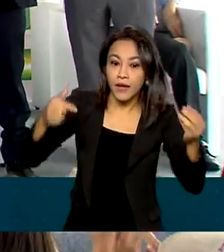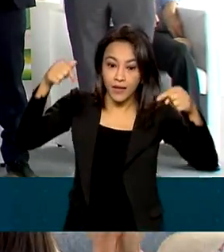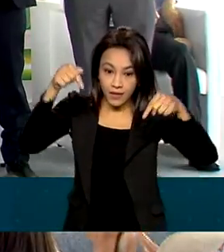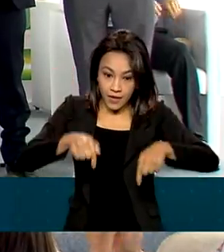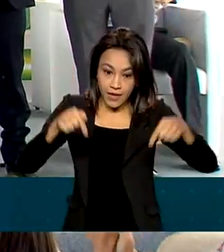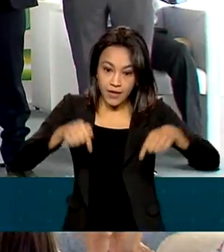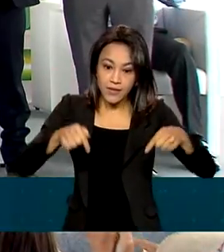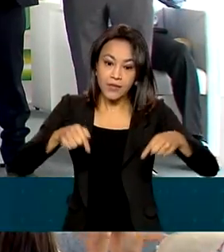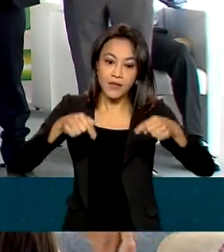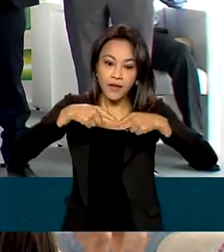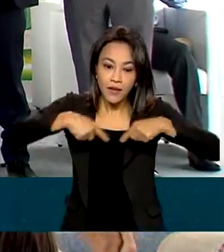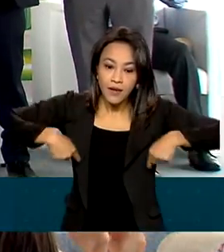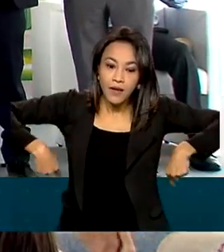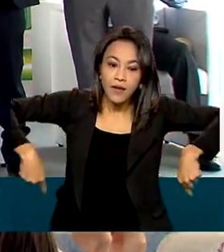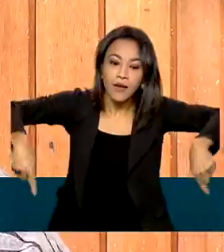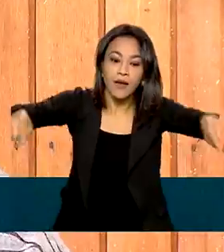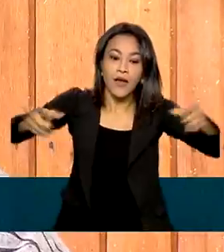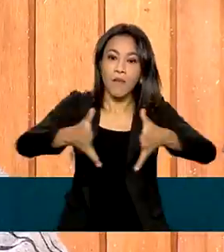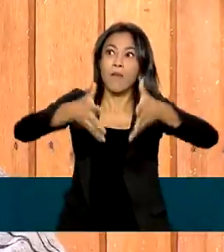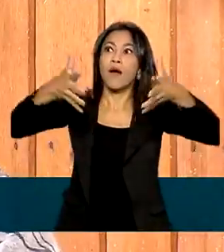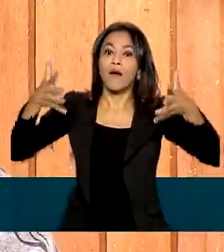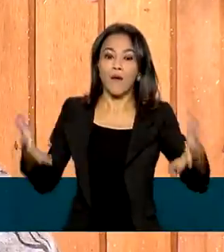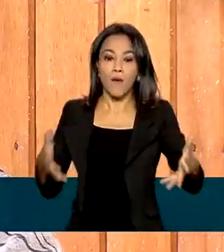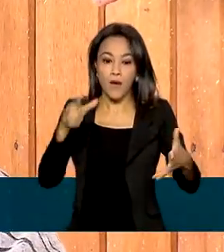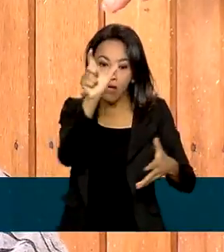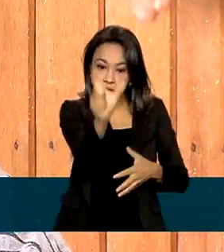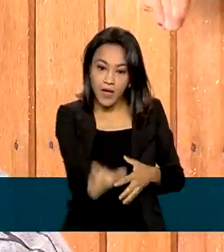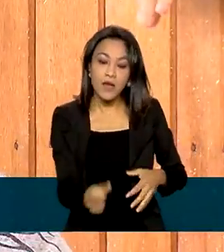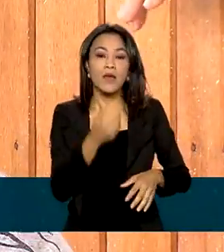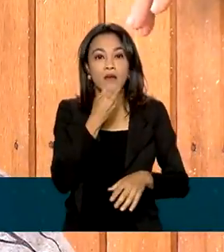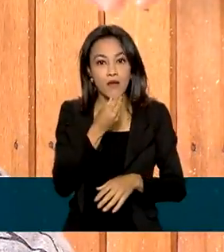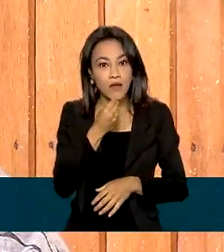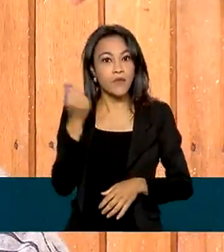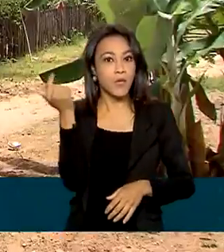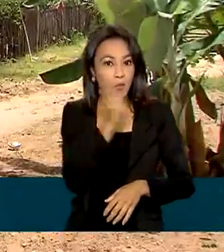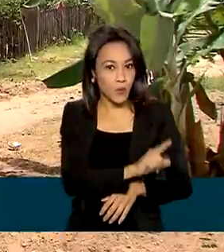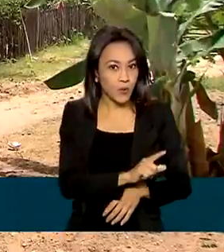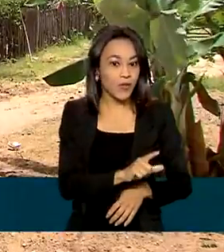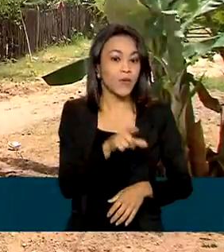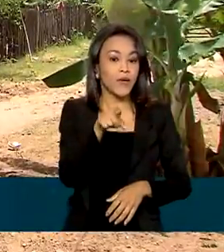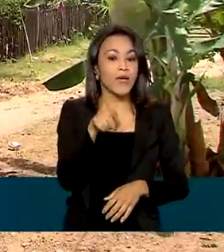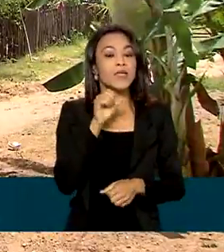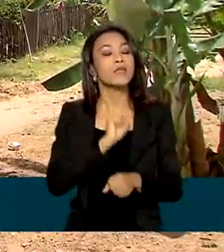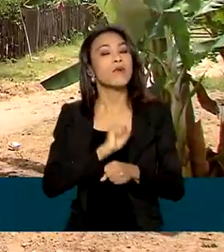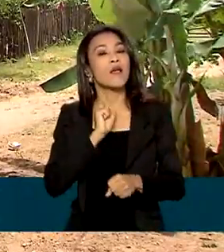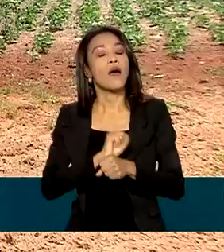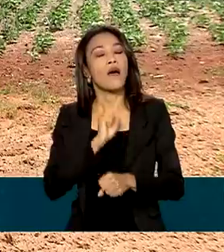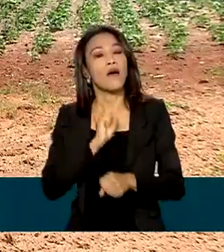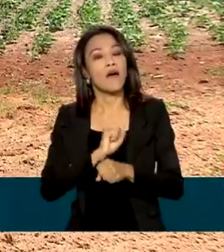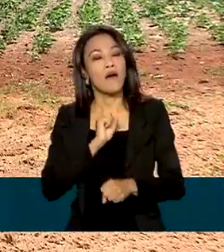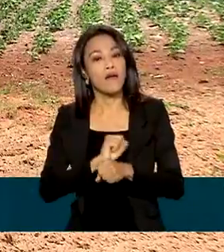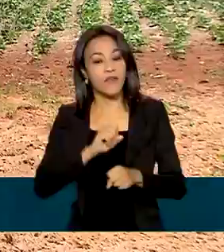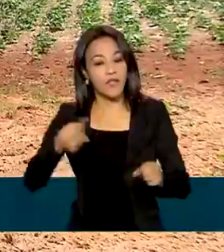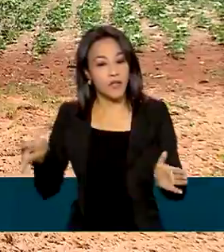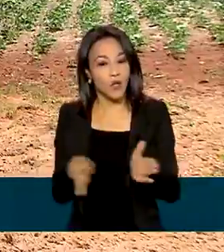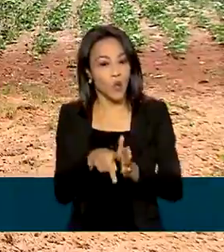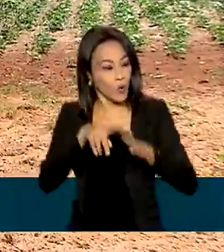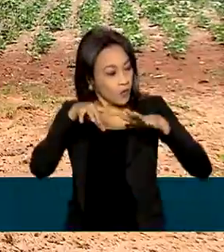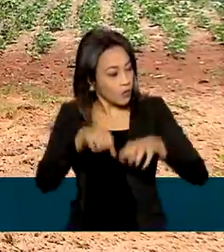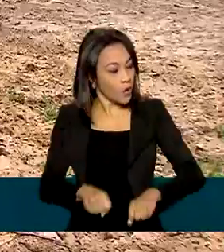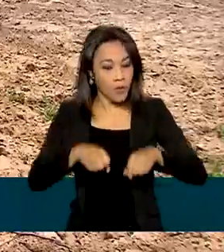já feitas pelo programa Terra Brasil. E o Danilo é outro beneficiado. Enquanto esperava pela oportunidade de ser dono da